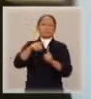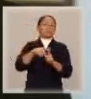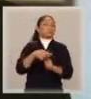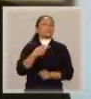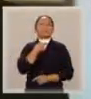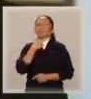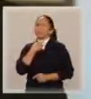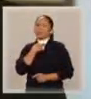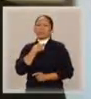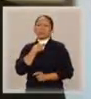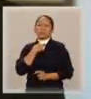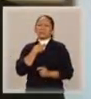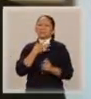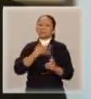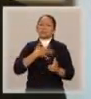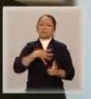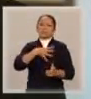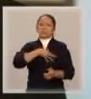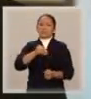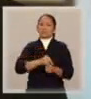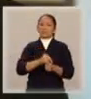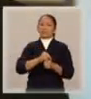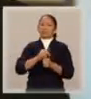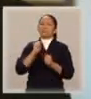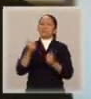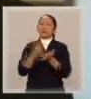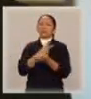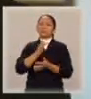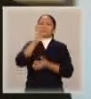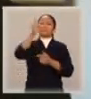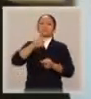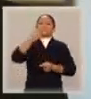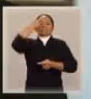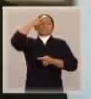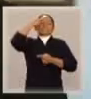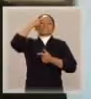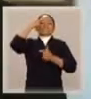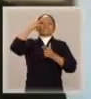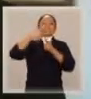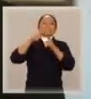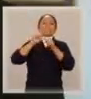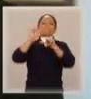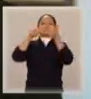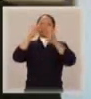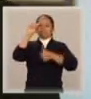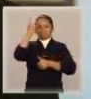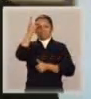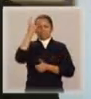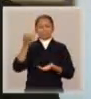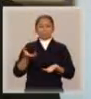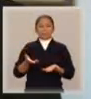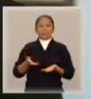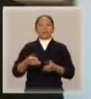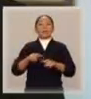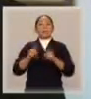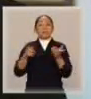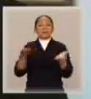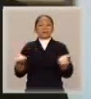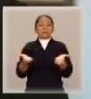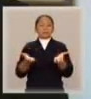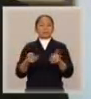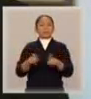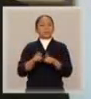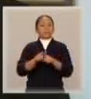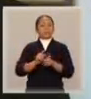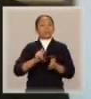enormemente suas crianças, seus jovens. E talvez não queiram fazer isto, mas estão premidos